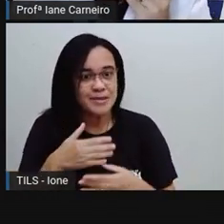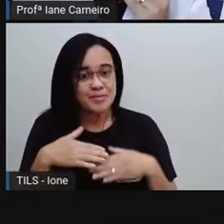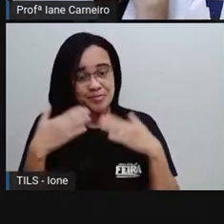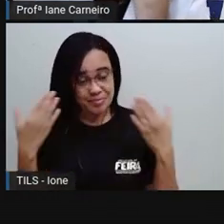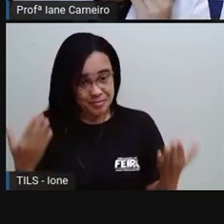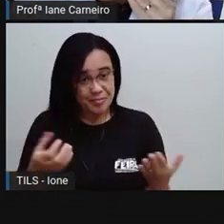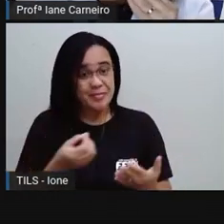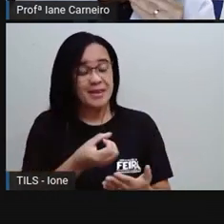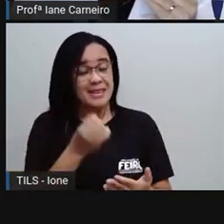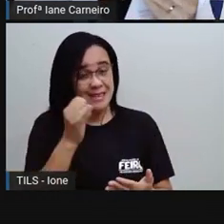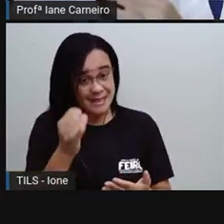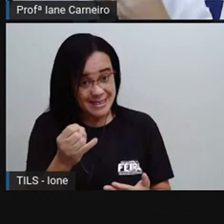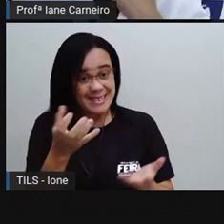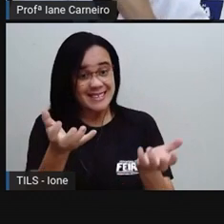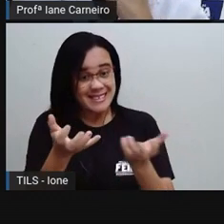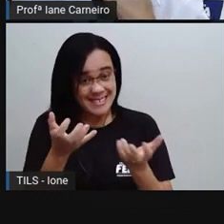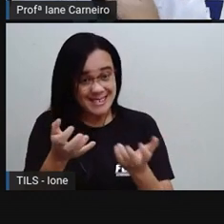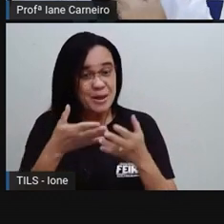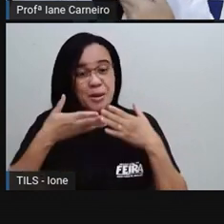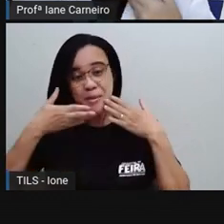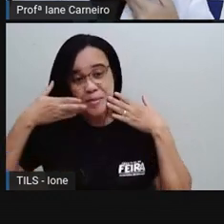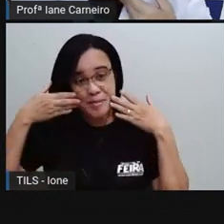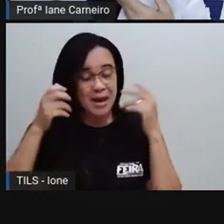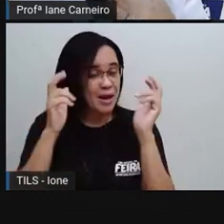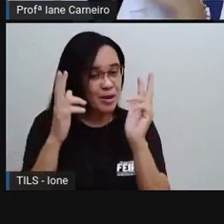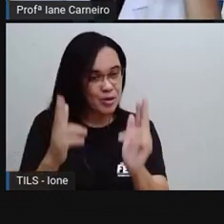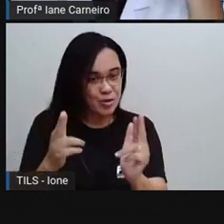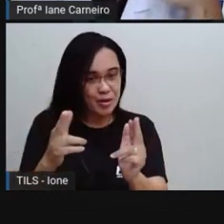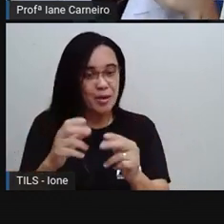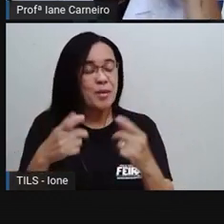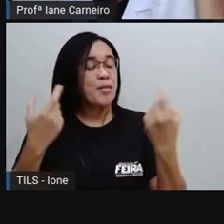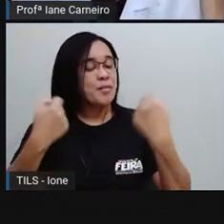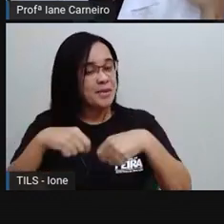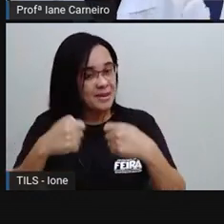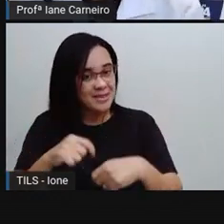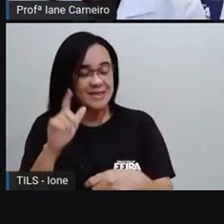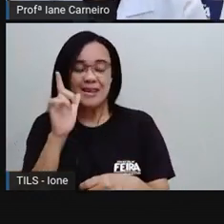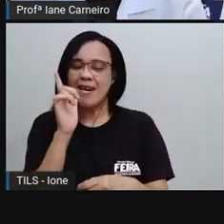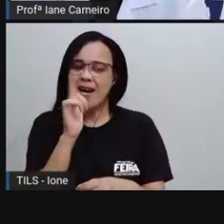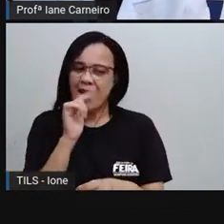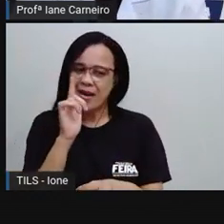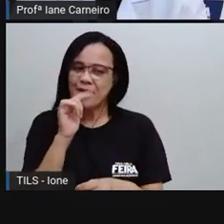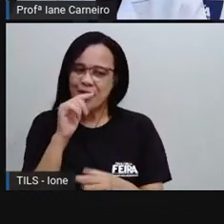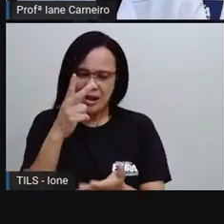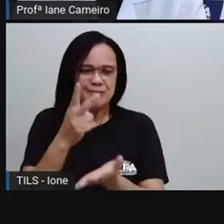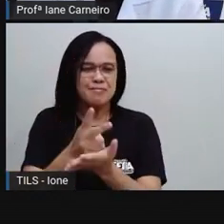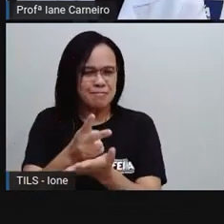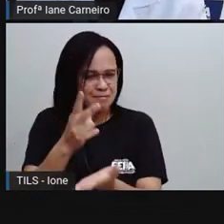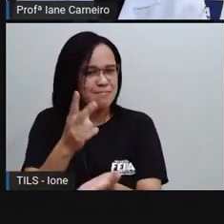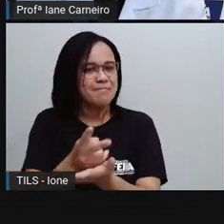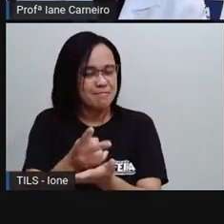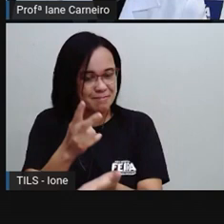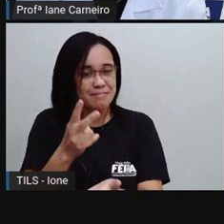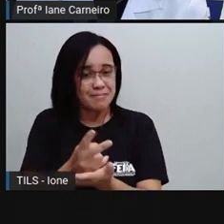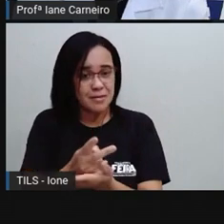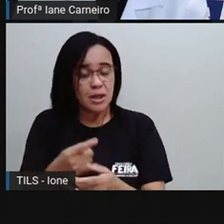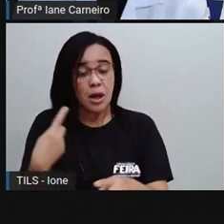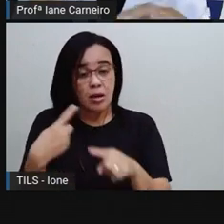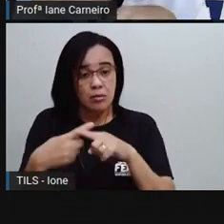pelezinha de bebê, aquela pele bem hidratada, tem que beber bastante água. Porque senão a pele fica